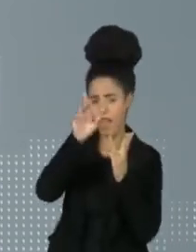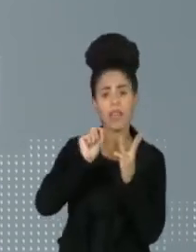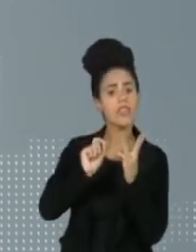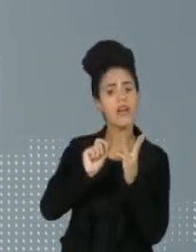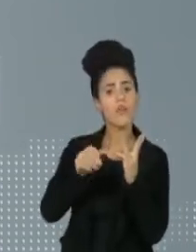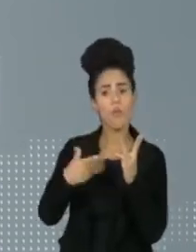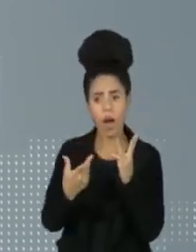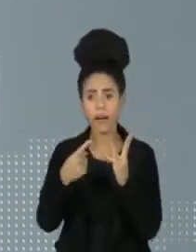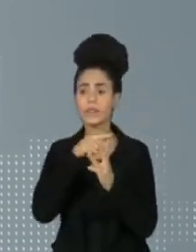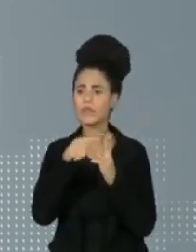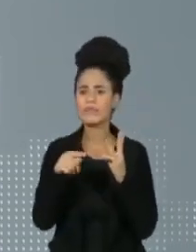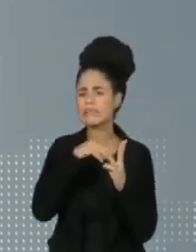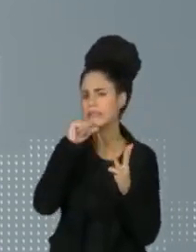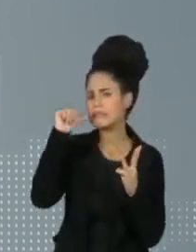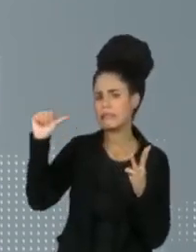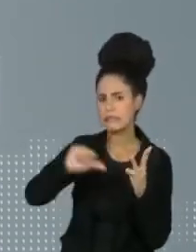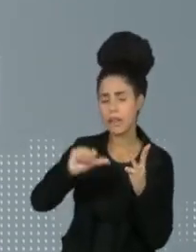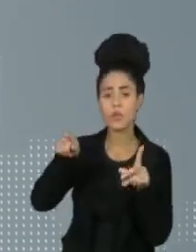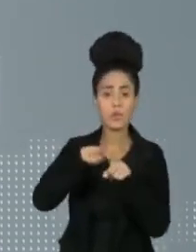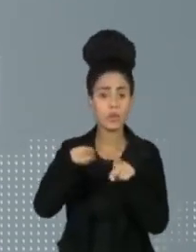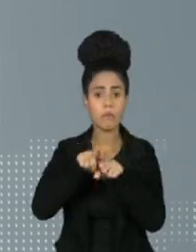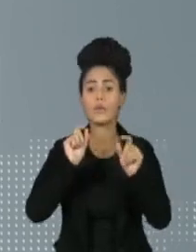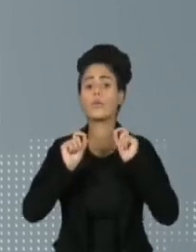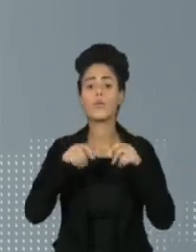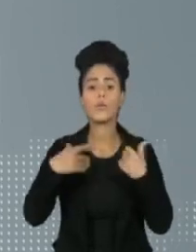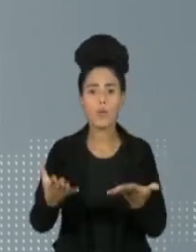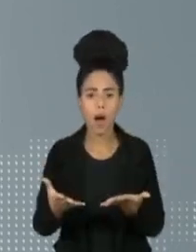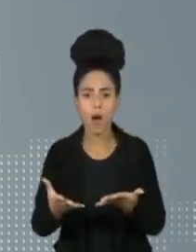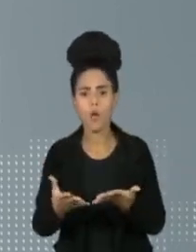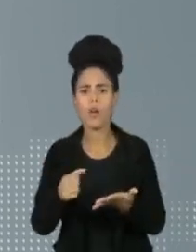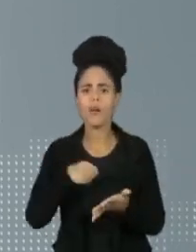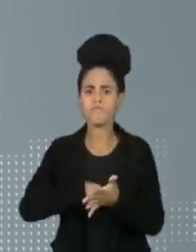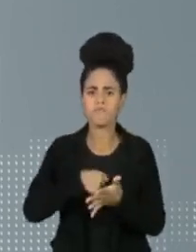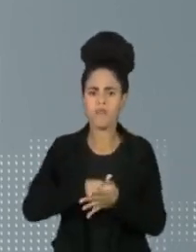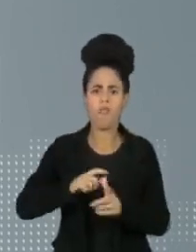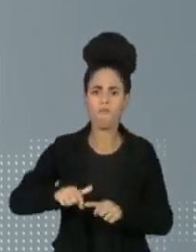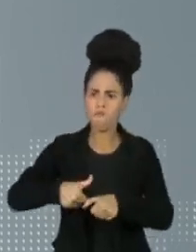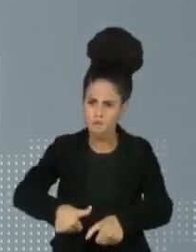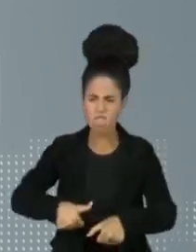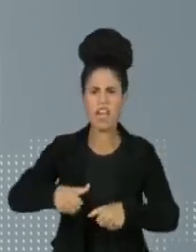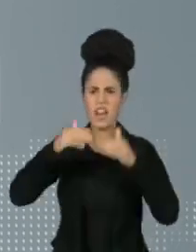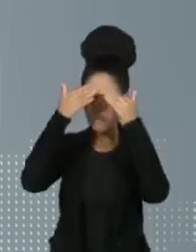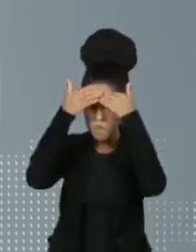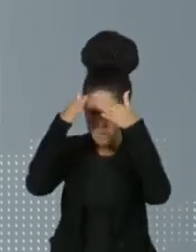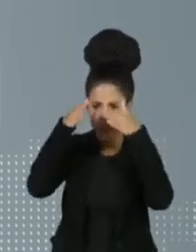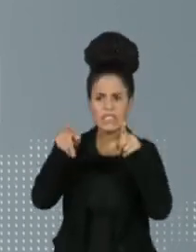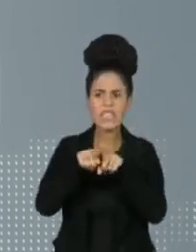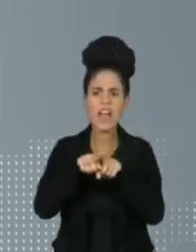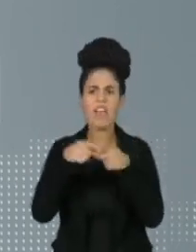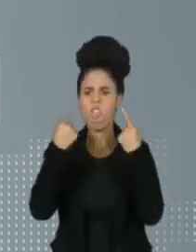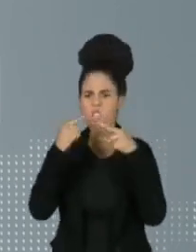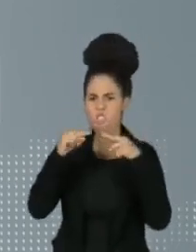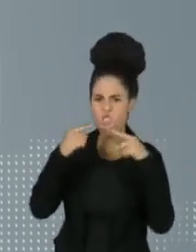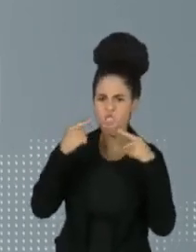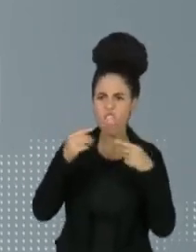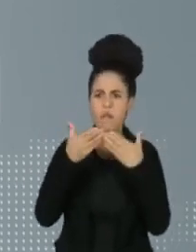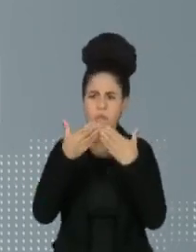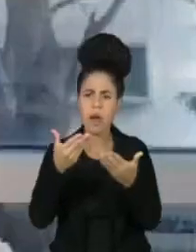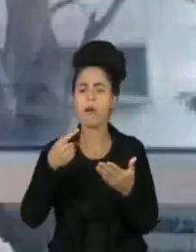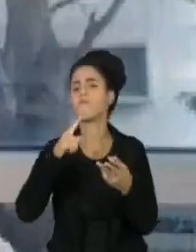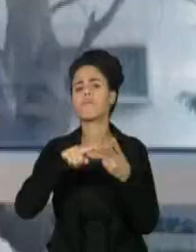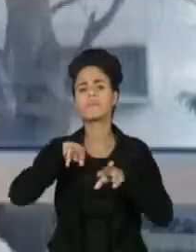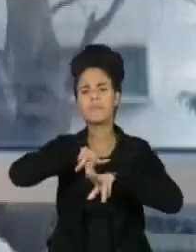principais erros cometidos pelos gestores. Resistência a mudanças, críticas em público e falta de avaliação de